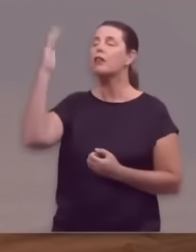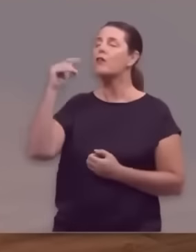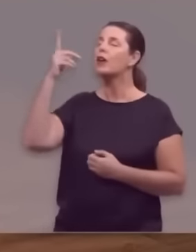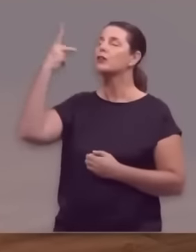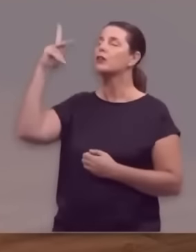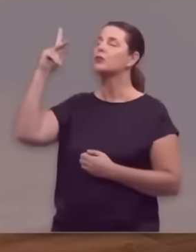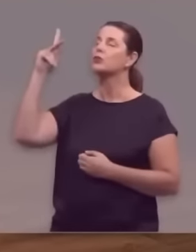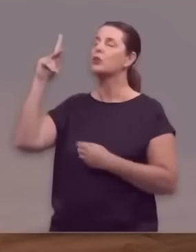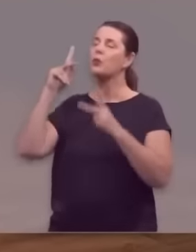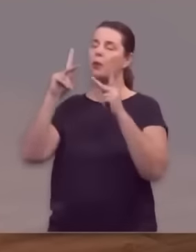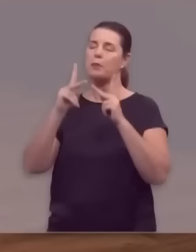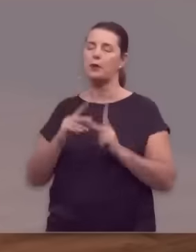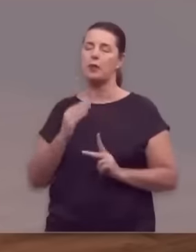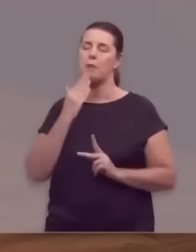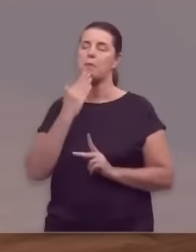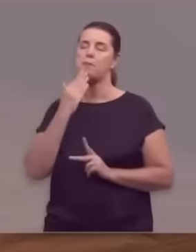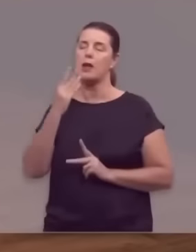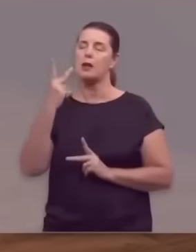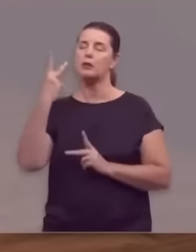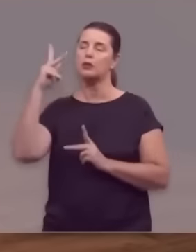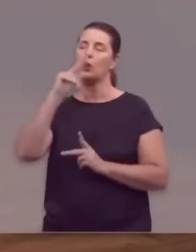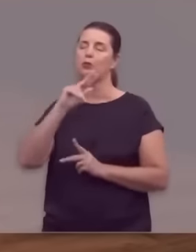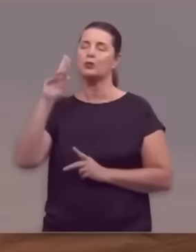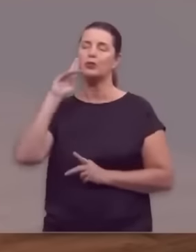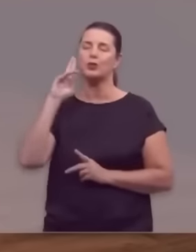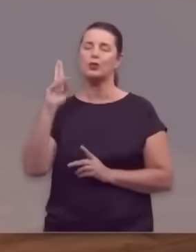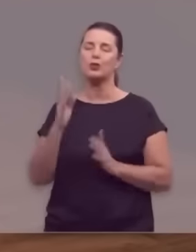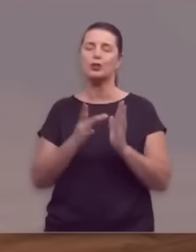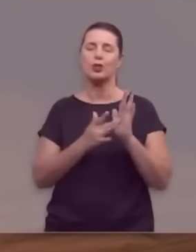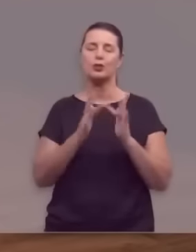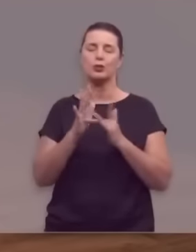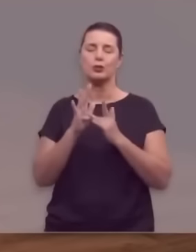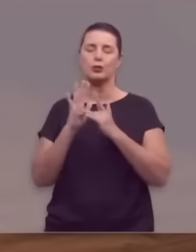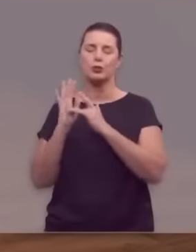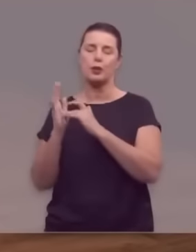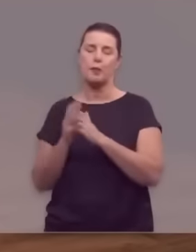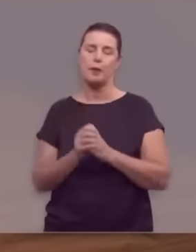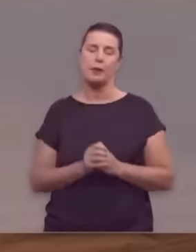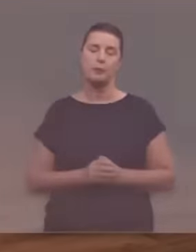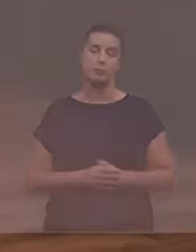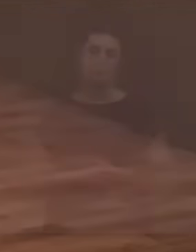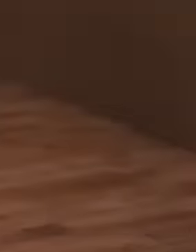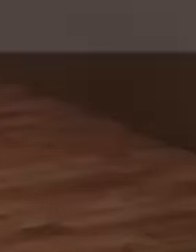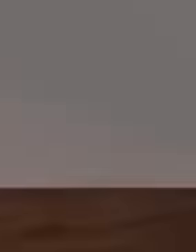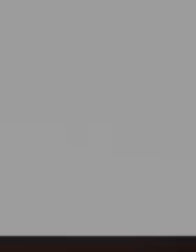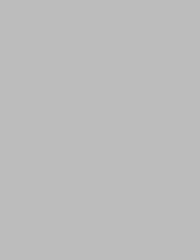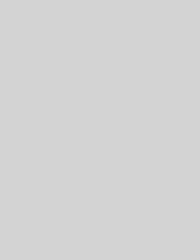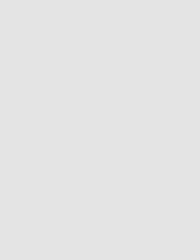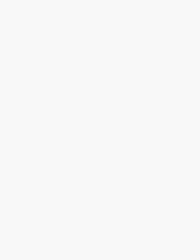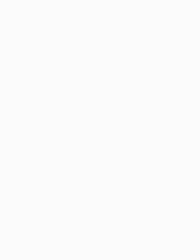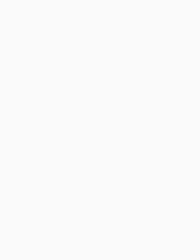trono. E eu peço isso, no poderoso nome de Jesus. Amém.